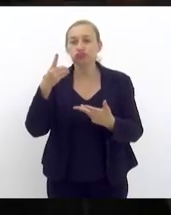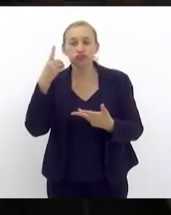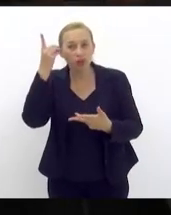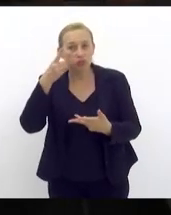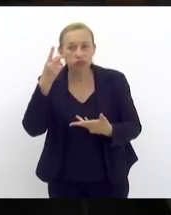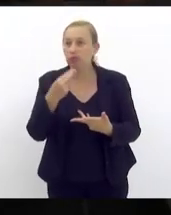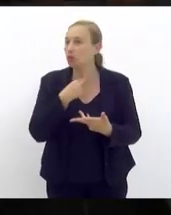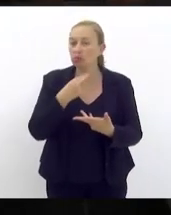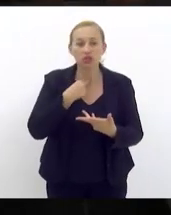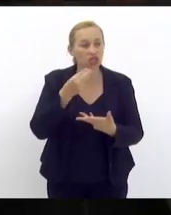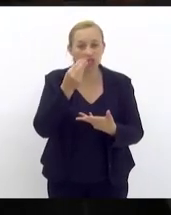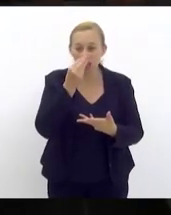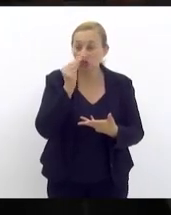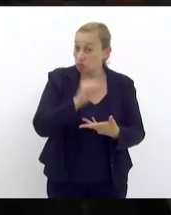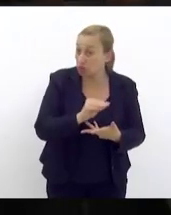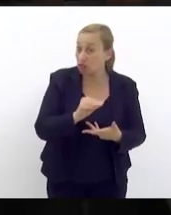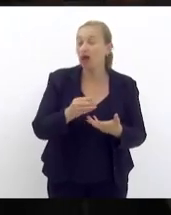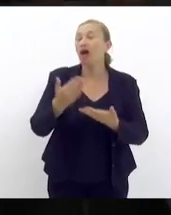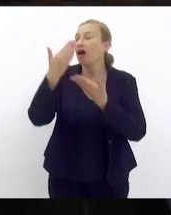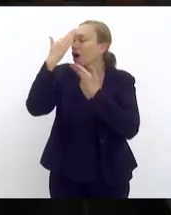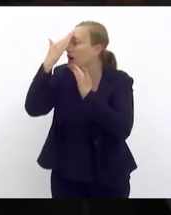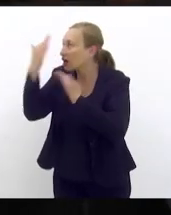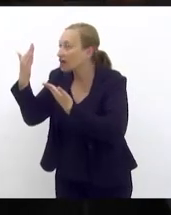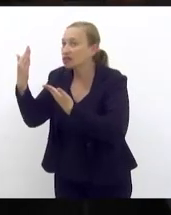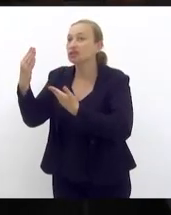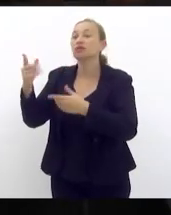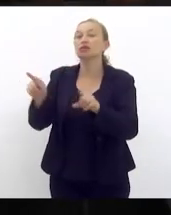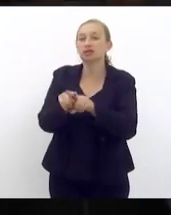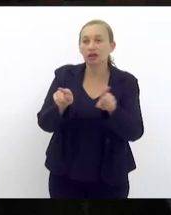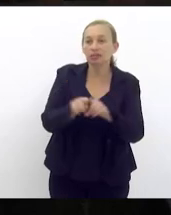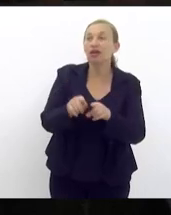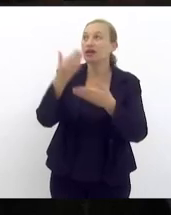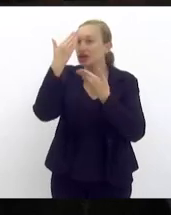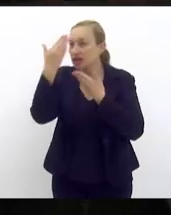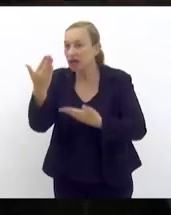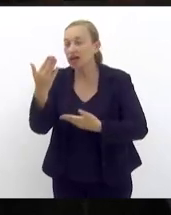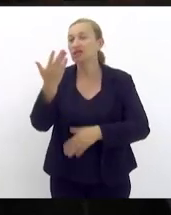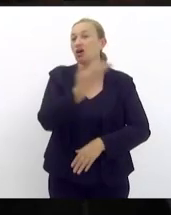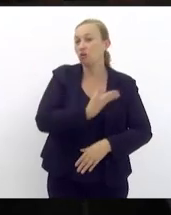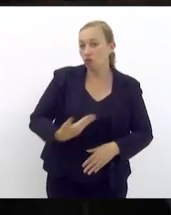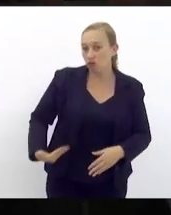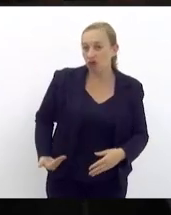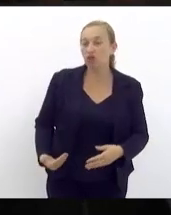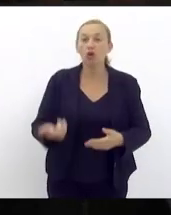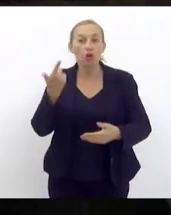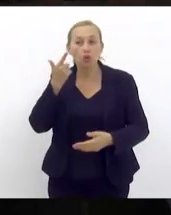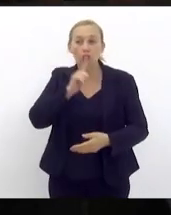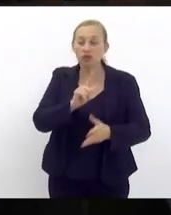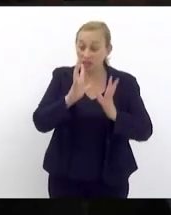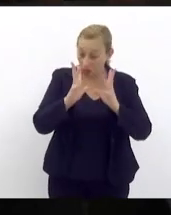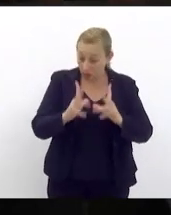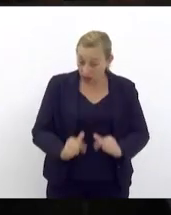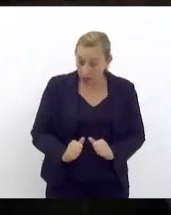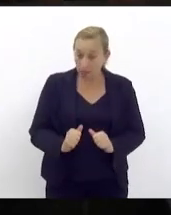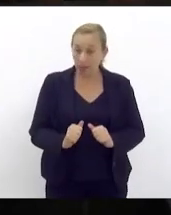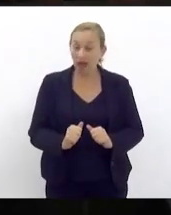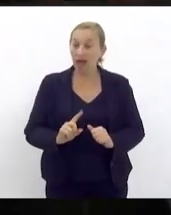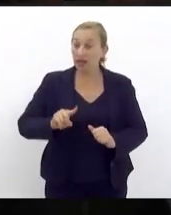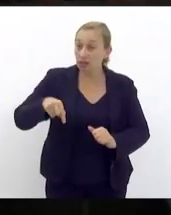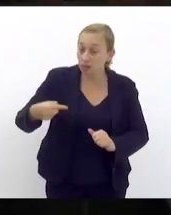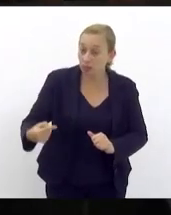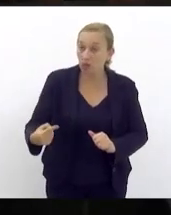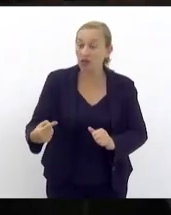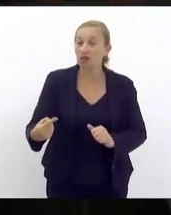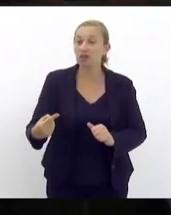acovardar e graças a Deus e graças ao governo Cláudio Castro a gente conseguiu colocar uma máquina que logo em seguida entrou a segunda máquina